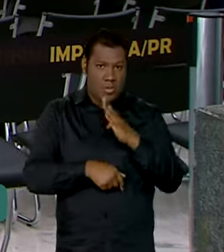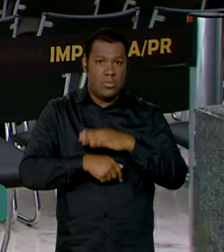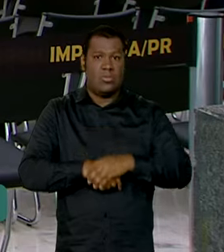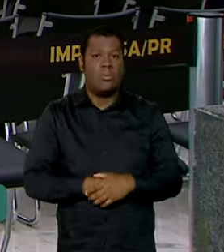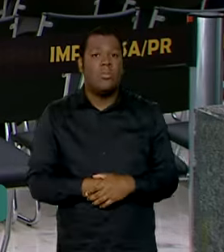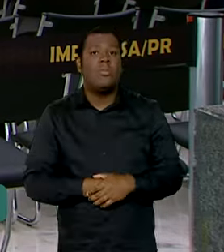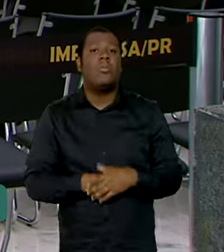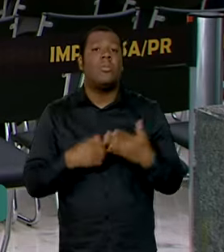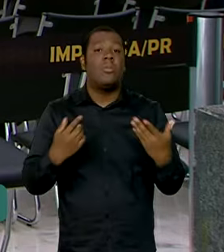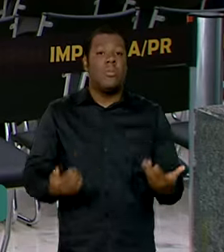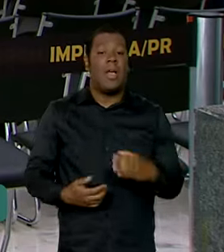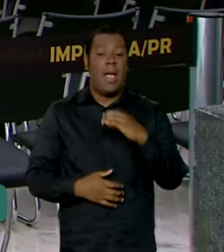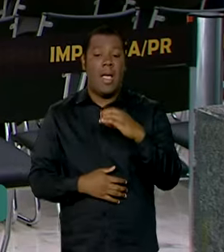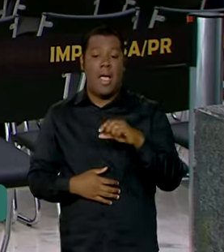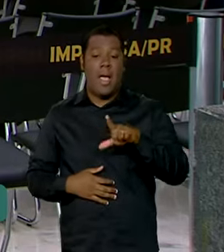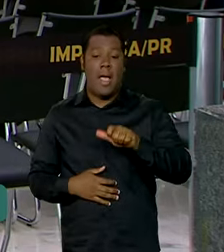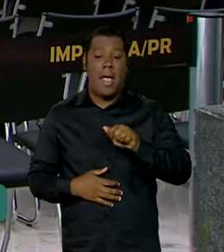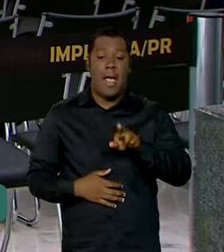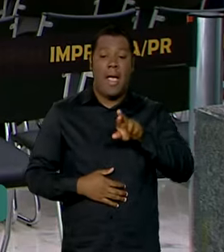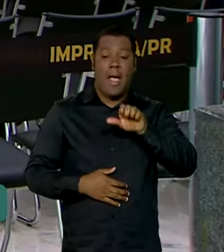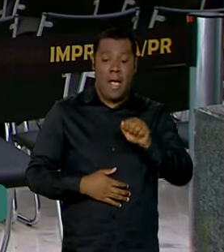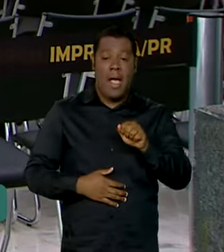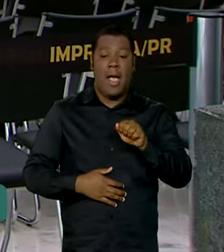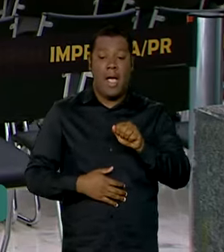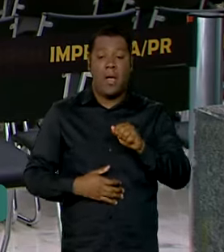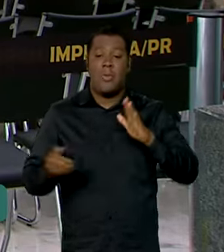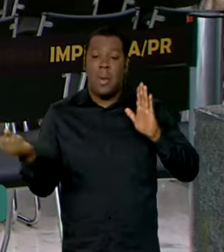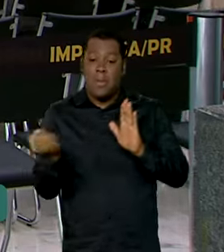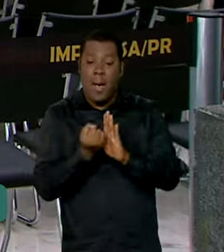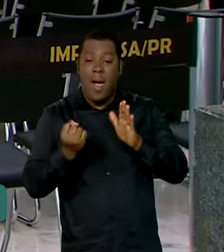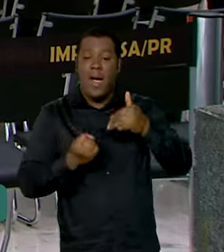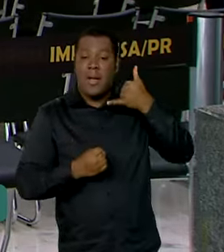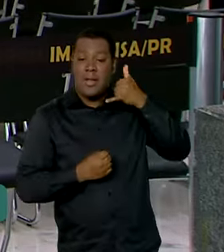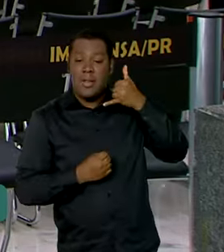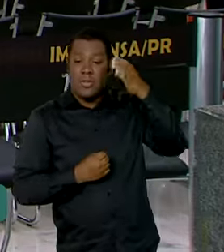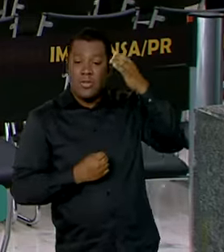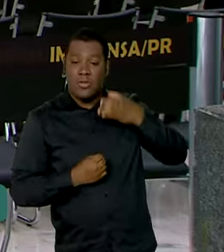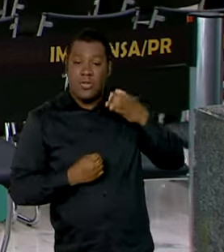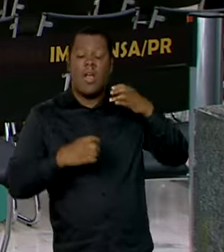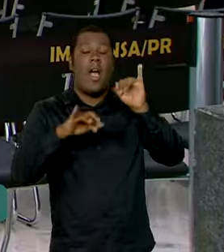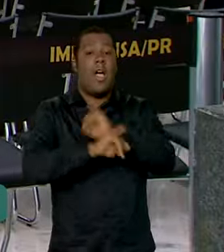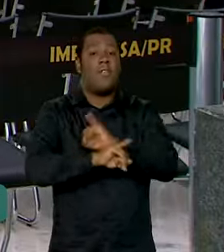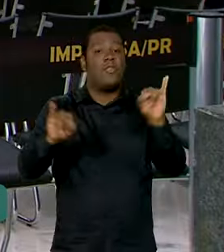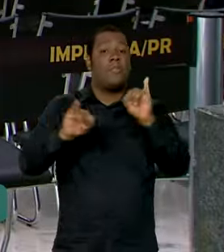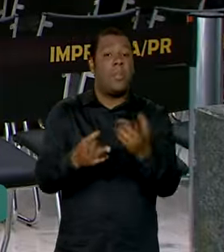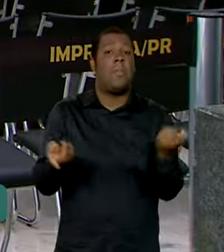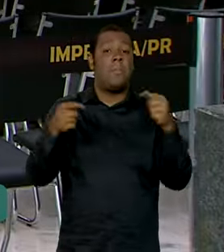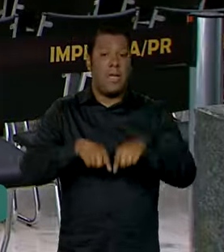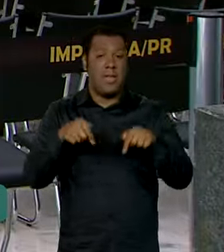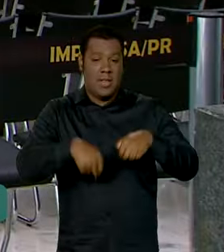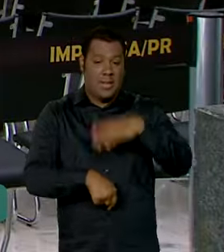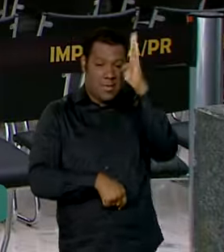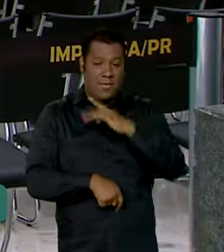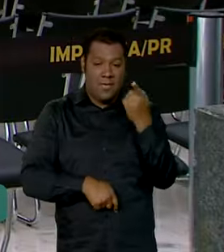uma das maiores operadoras de telefonia da América Latina, também anunciou uma parceria importante.